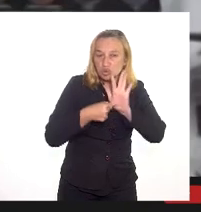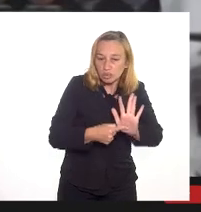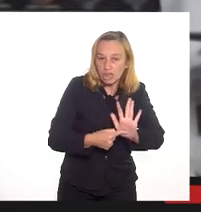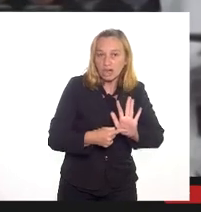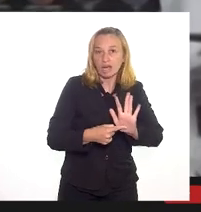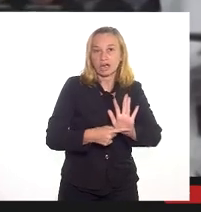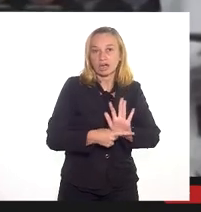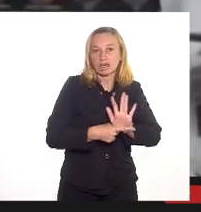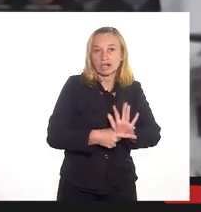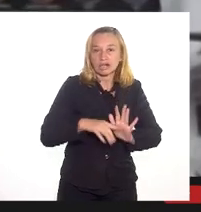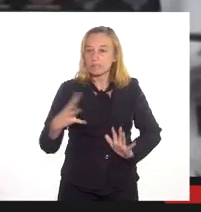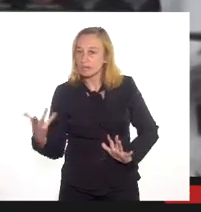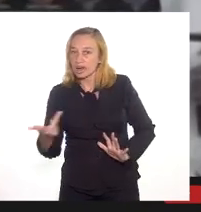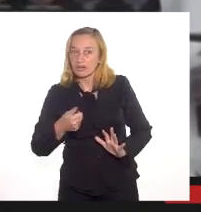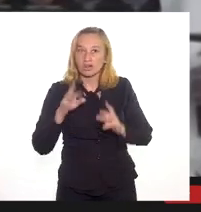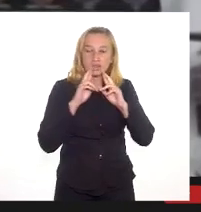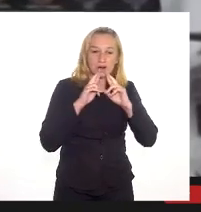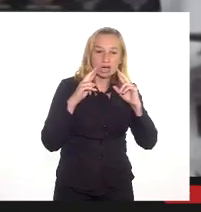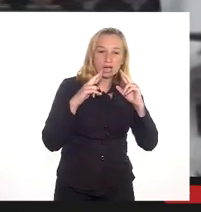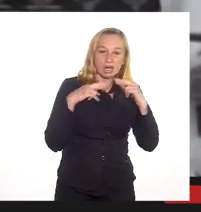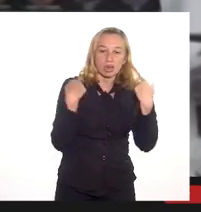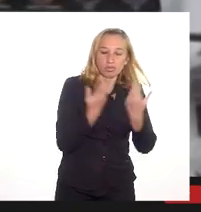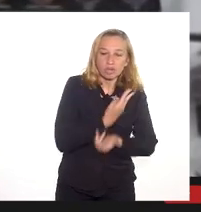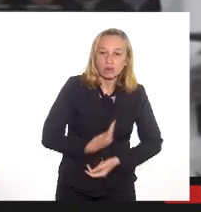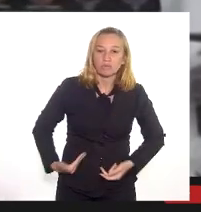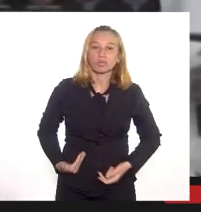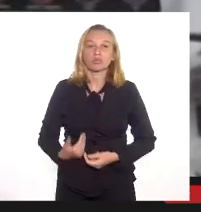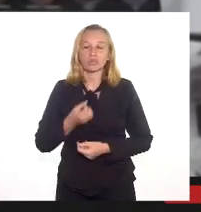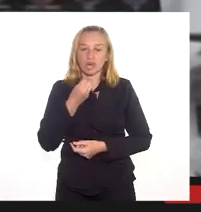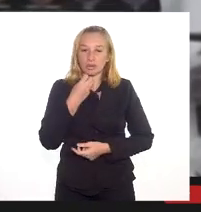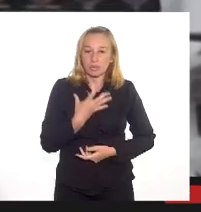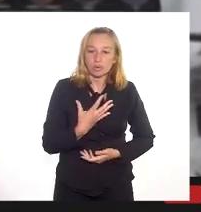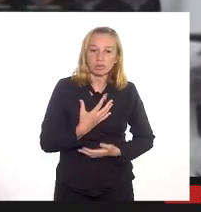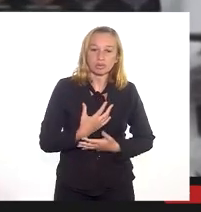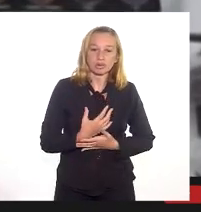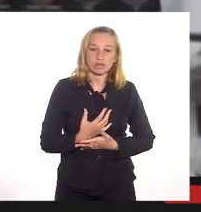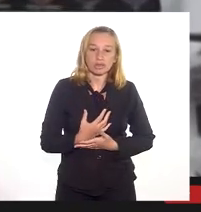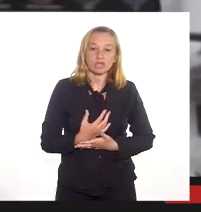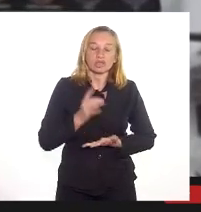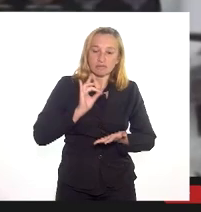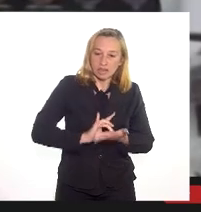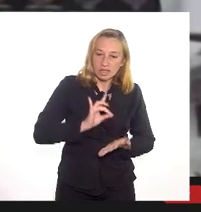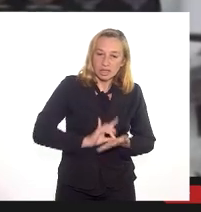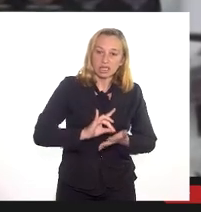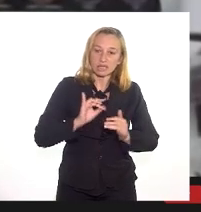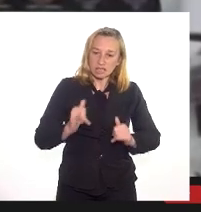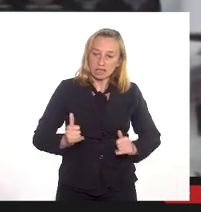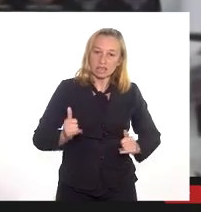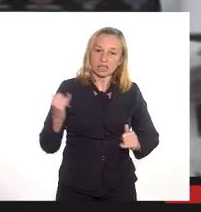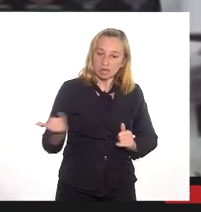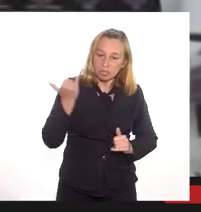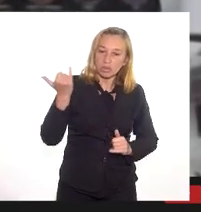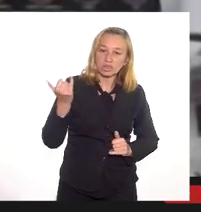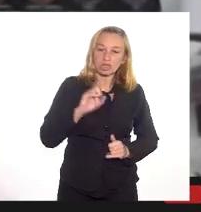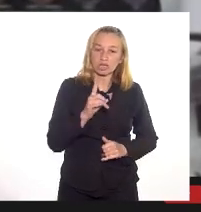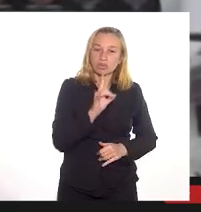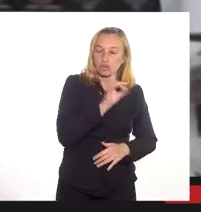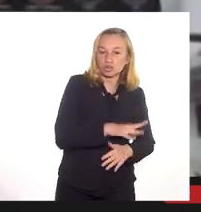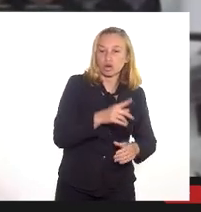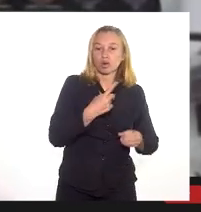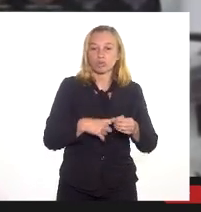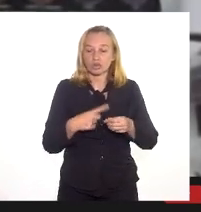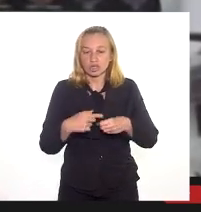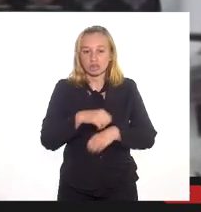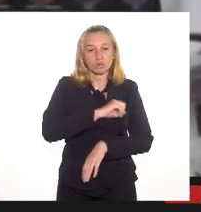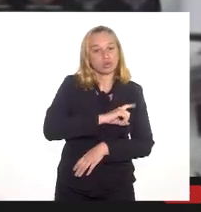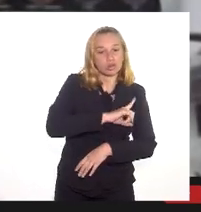para essa maravilhosa audiência pública, que é uma iniciativa ímpar e que realmente é de muita importância, não só para o município de Duque